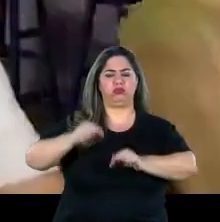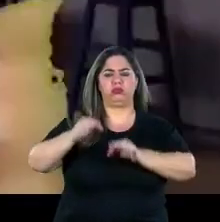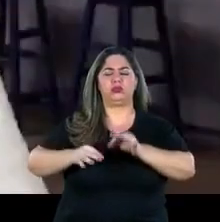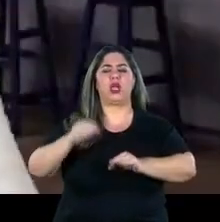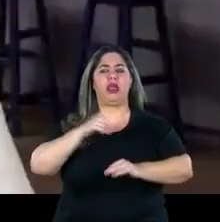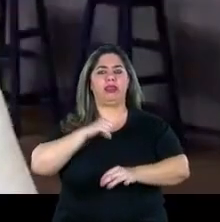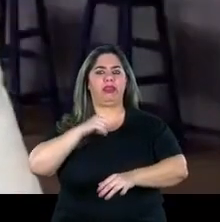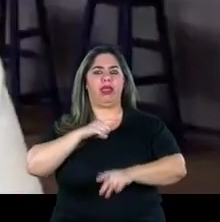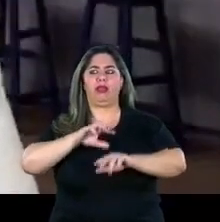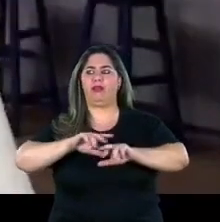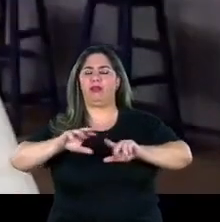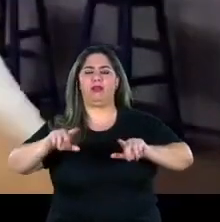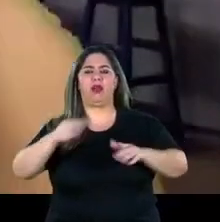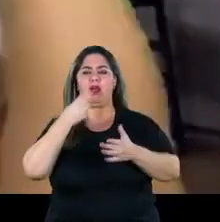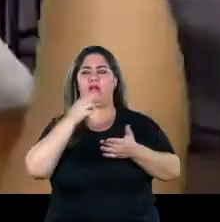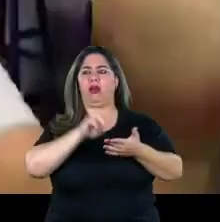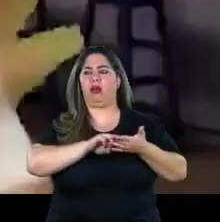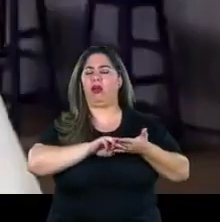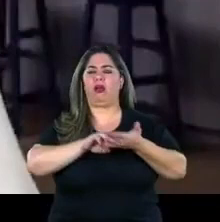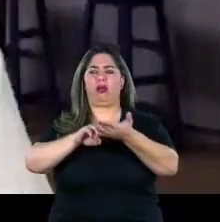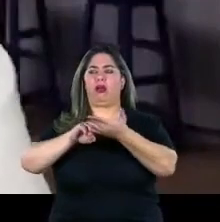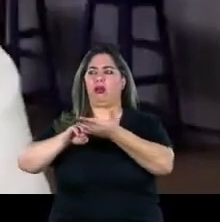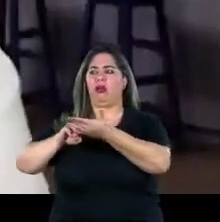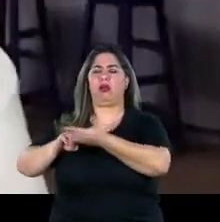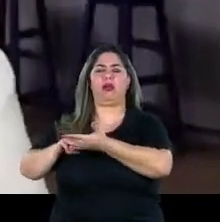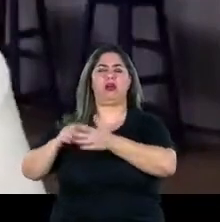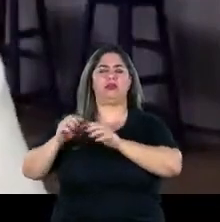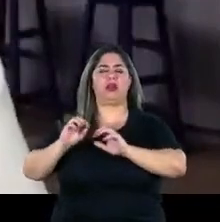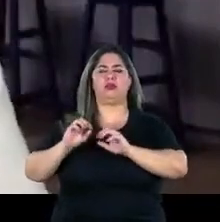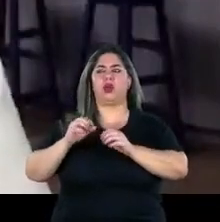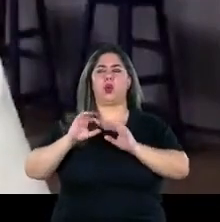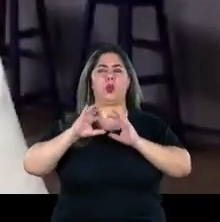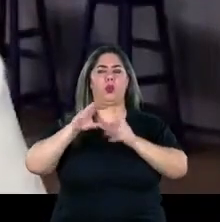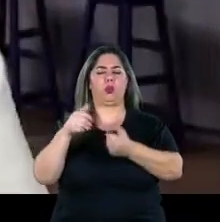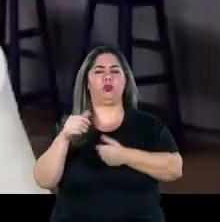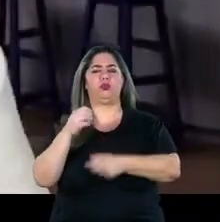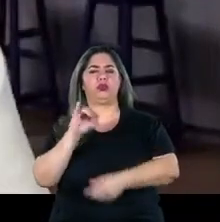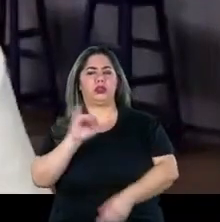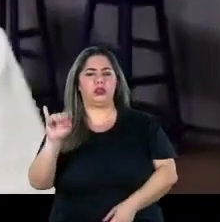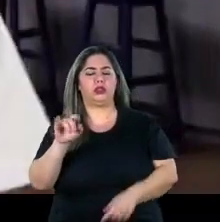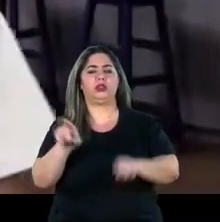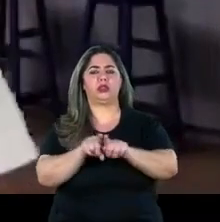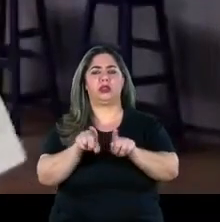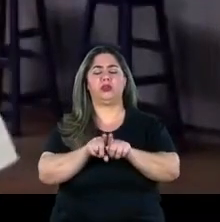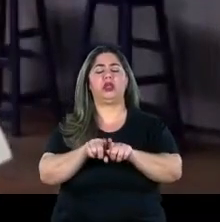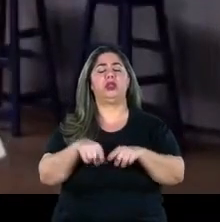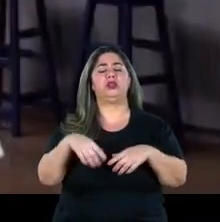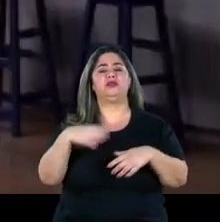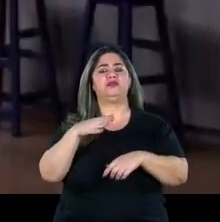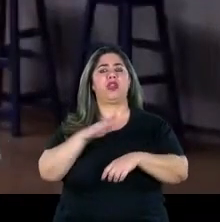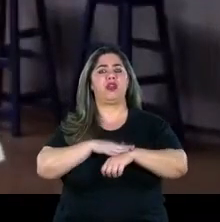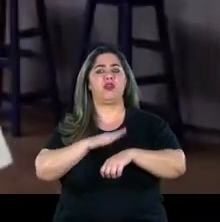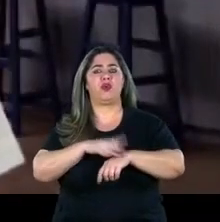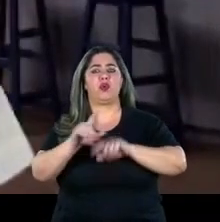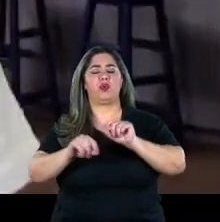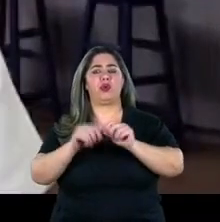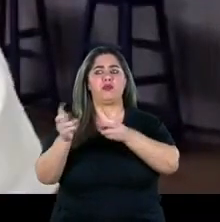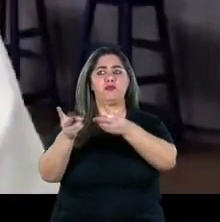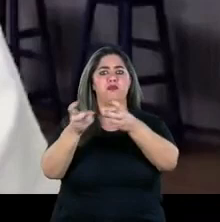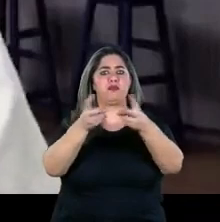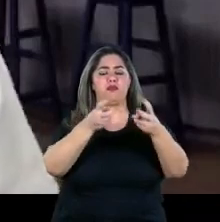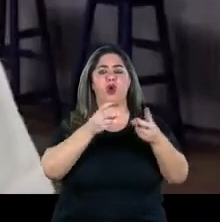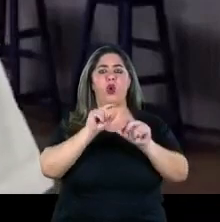signatário de diversas cartas pra organismos nacionais internacionais o que a gente tem feito é o seguinte é olhar